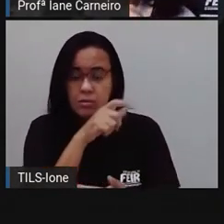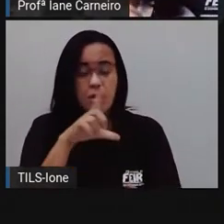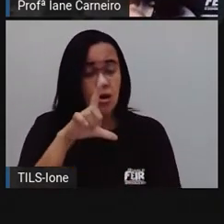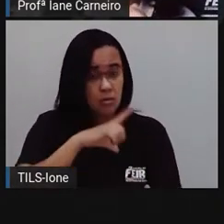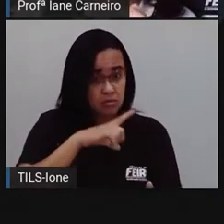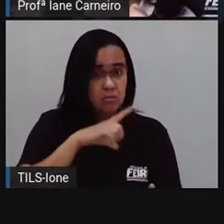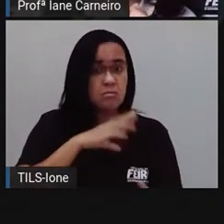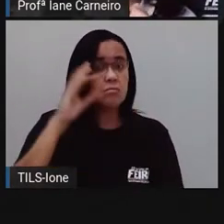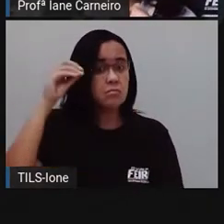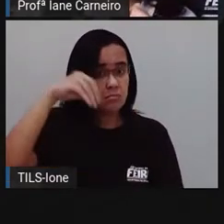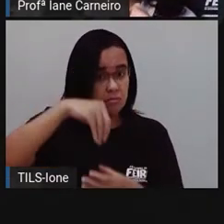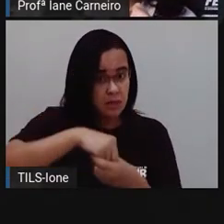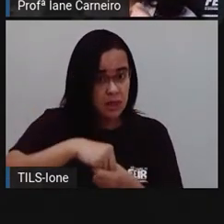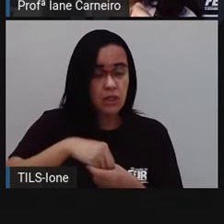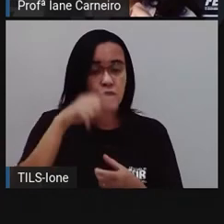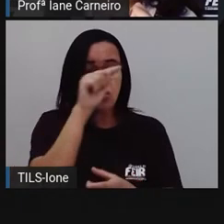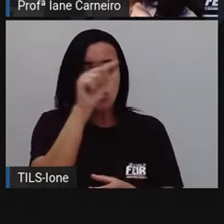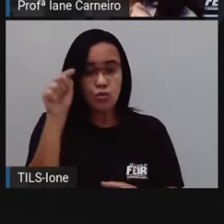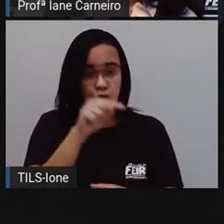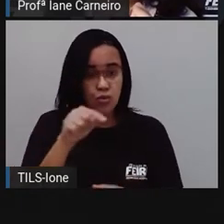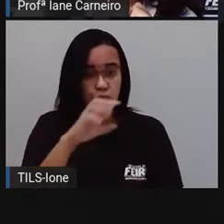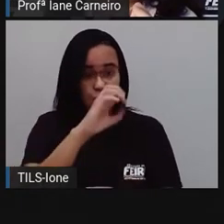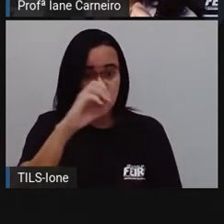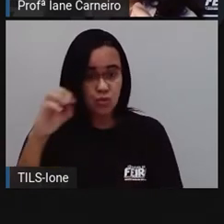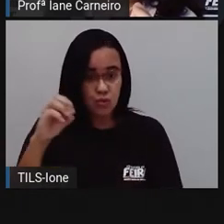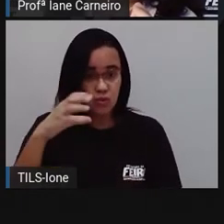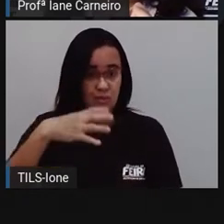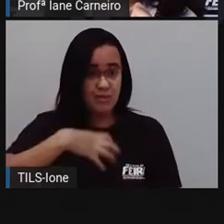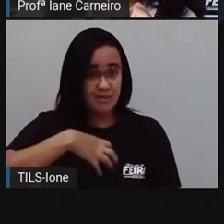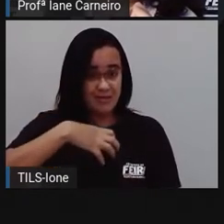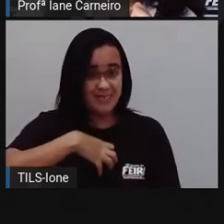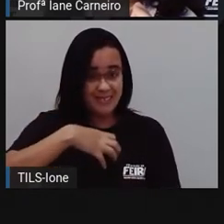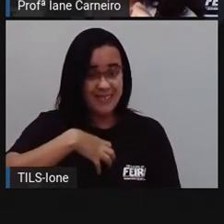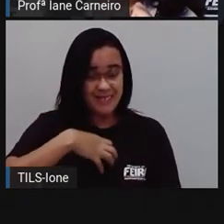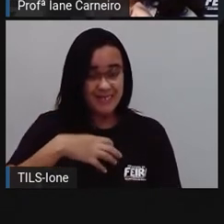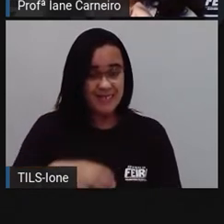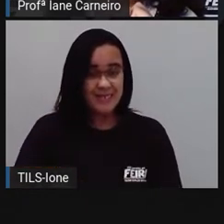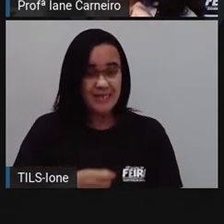de Salvador. Então tem aqui... Deixa só pra eu tirar aqui um pouquinho, pra escondidinho.